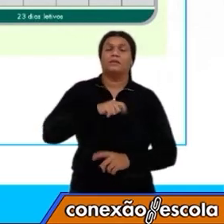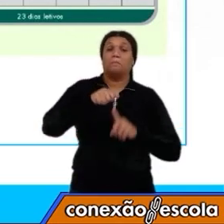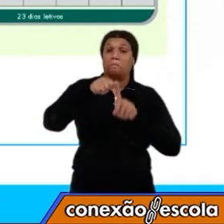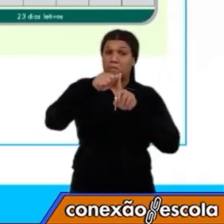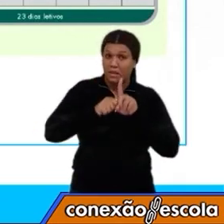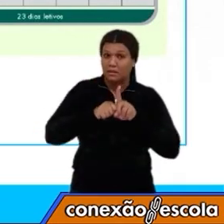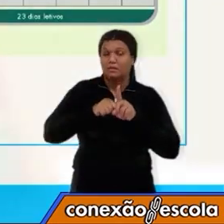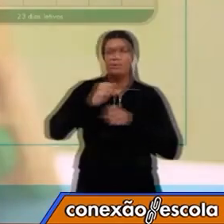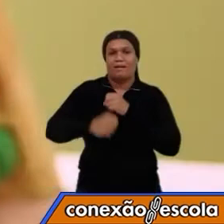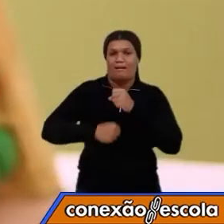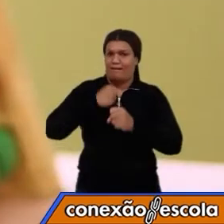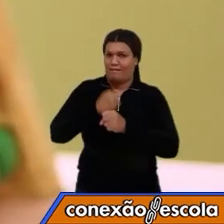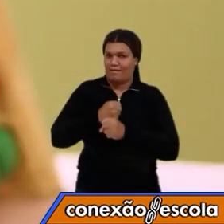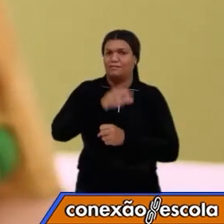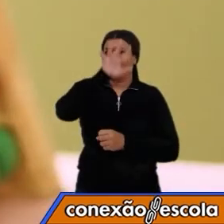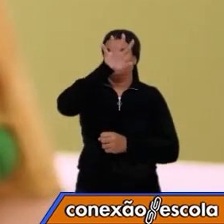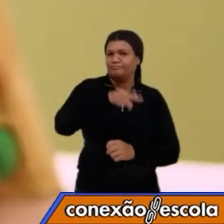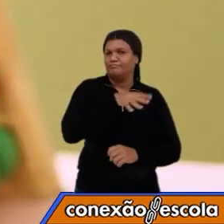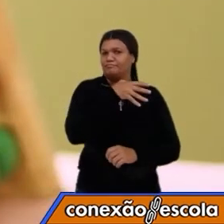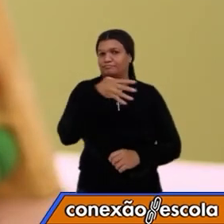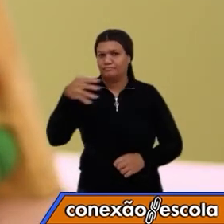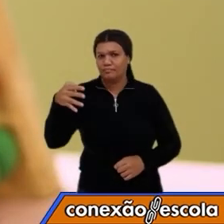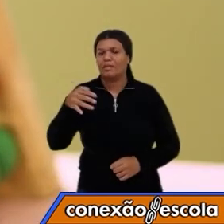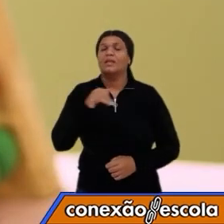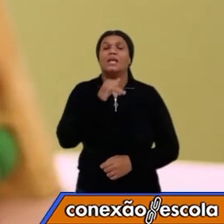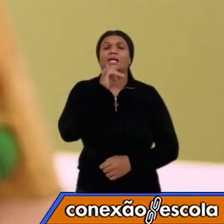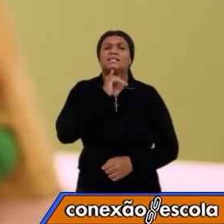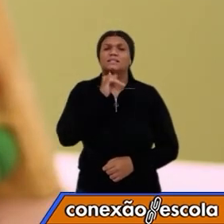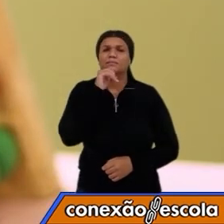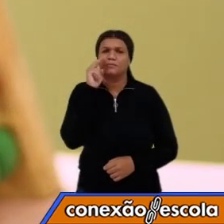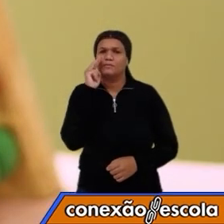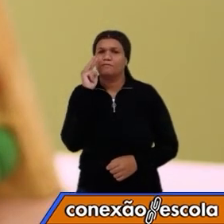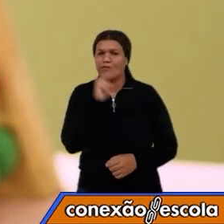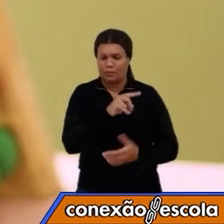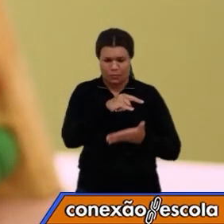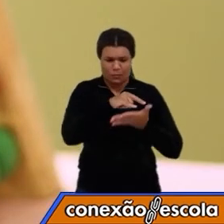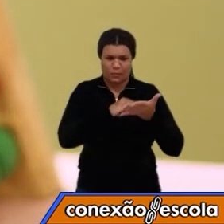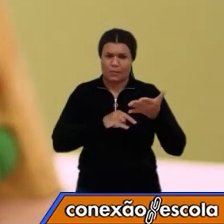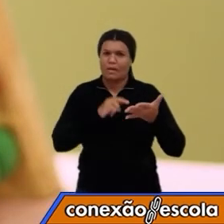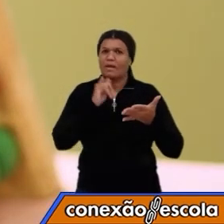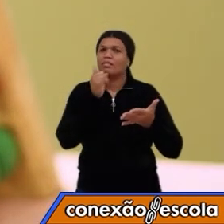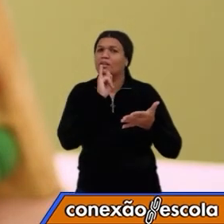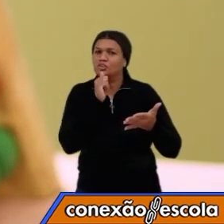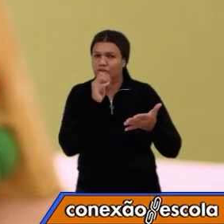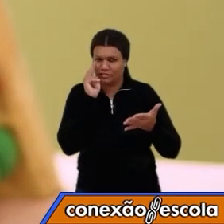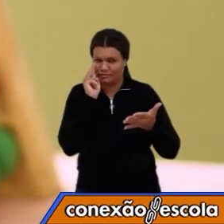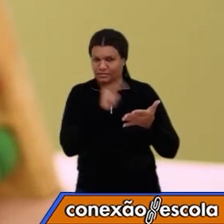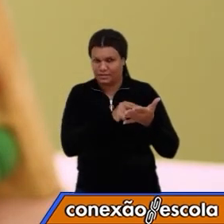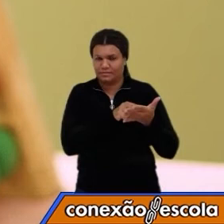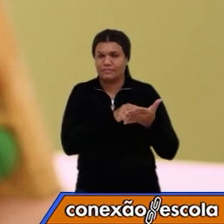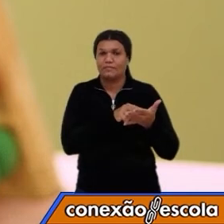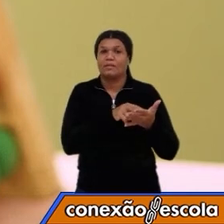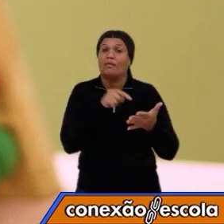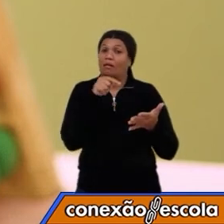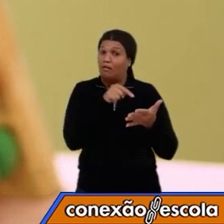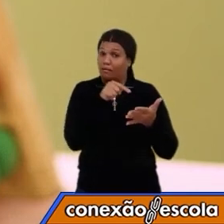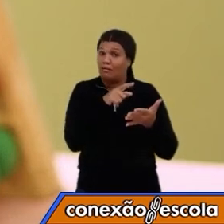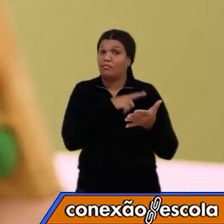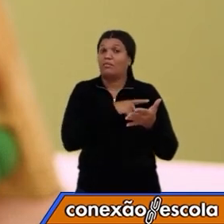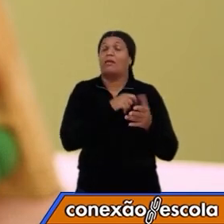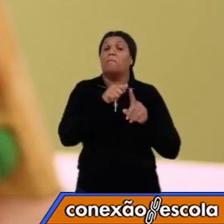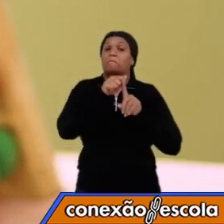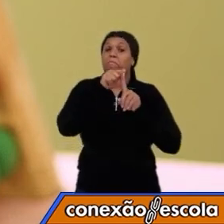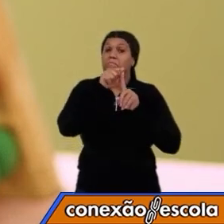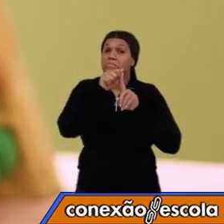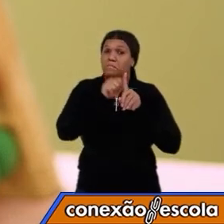naquela fatura, aquele talão que nós costumamos falar de energia, você viu que o mês